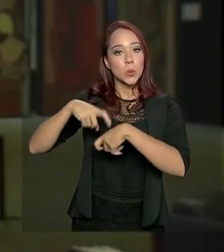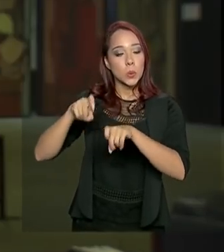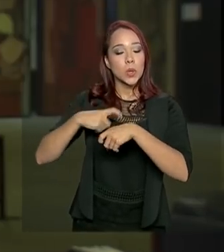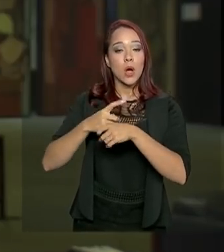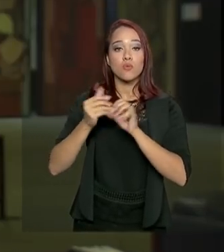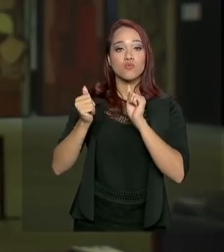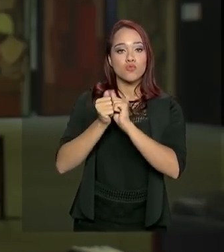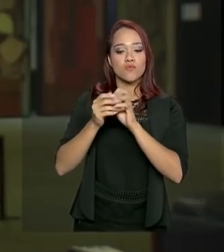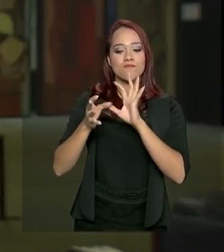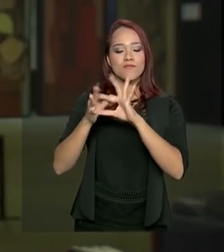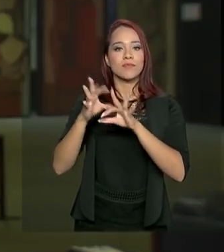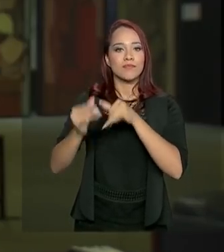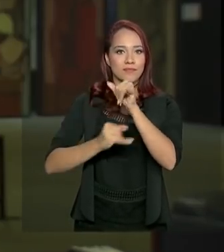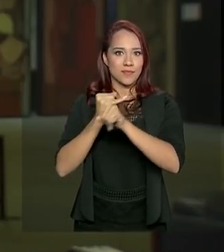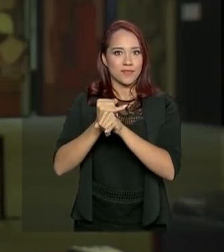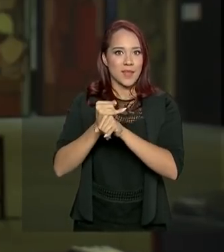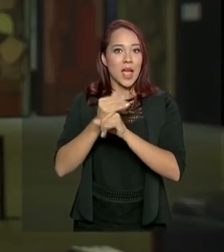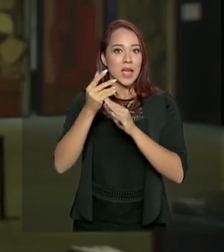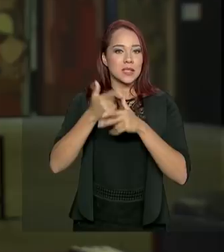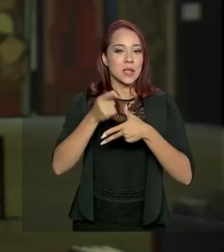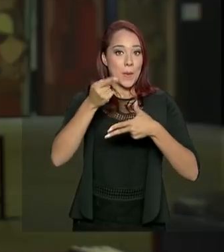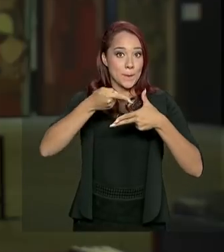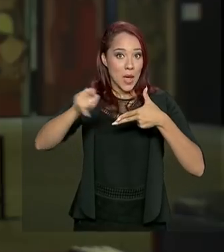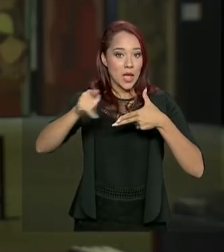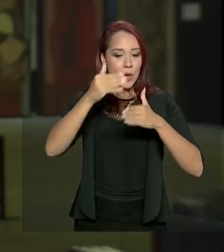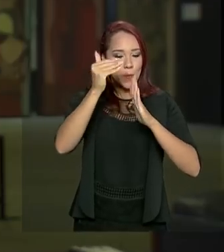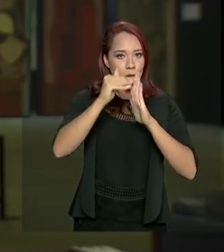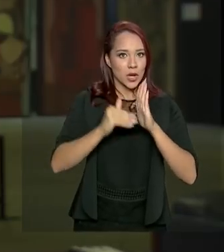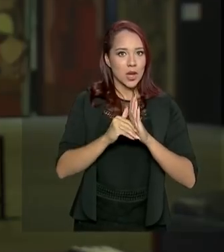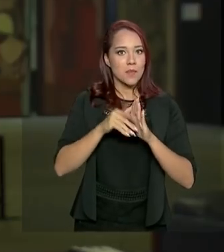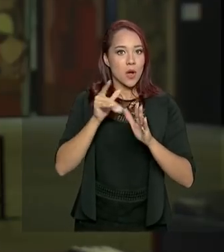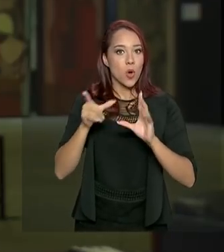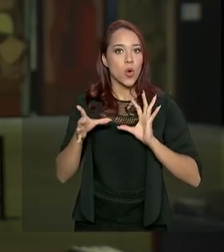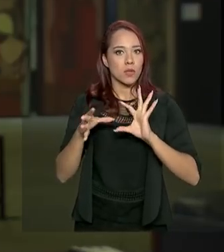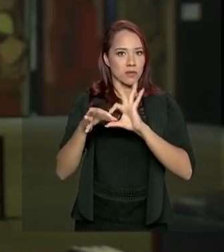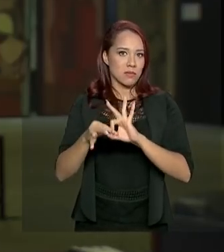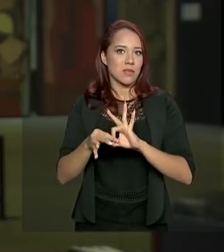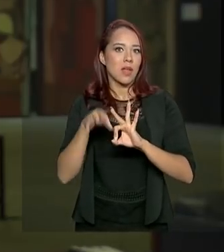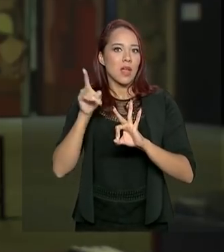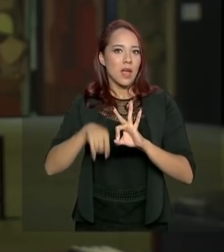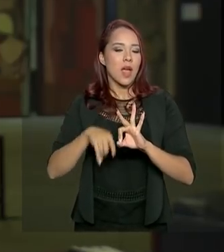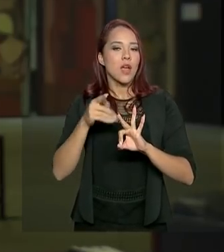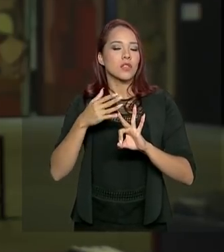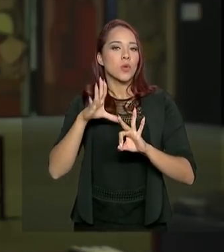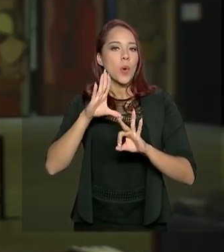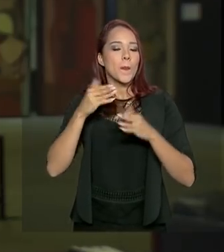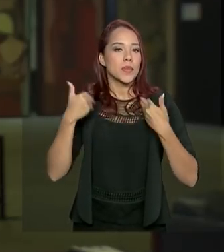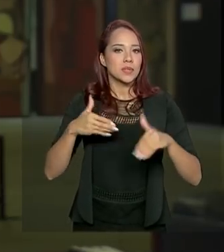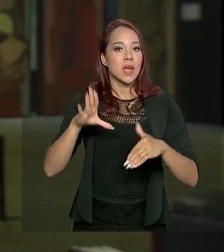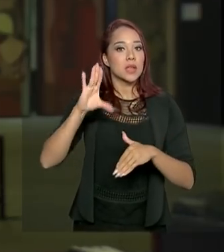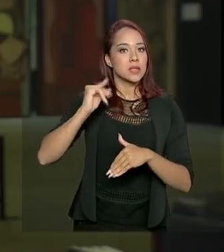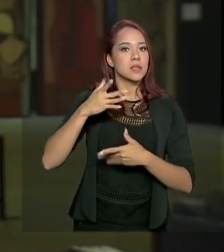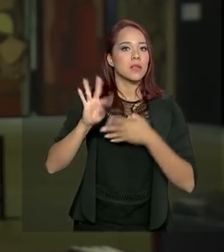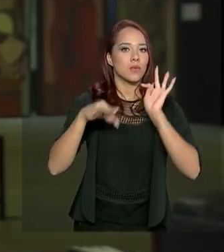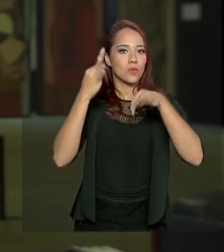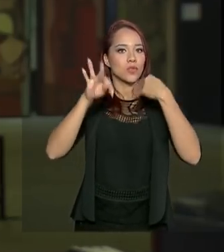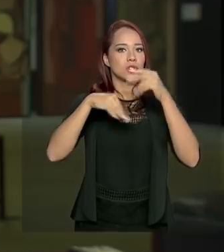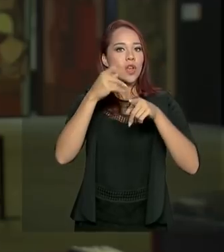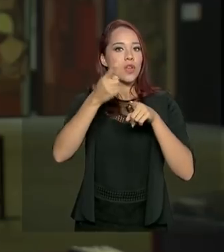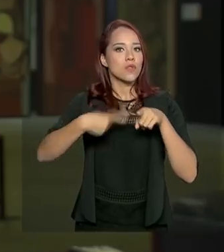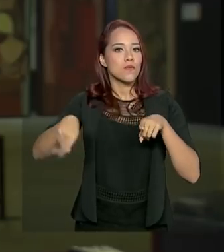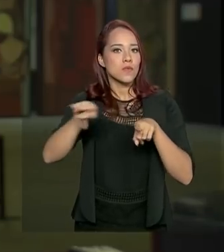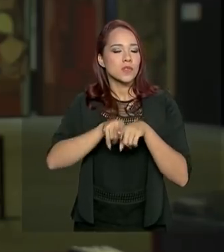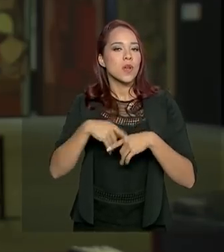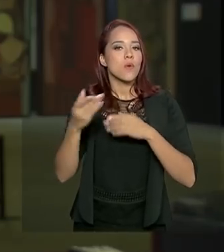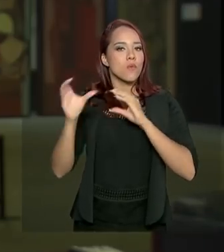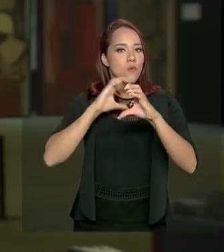O Programa Educação Conectada, do MEC, é uma parceria com o Ministério da Ciência, Tecnologia, Inovações e Comunicações